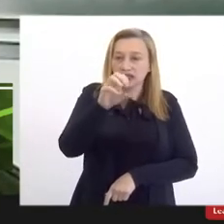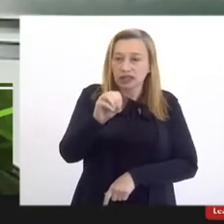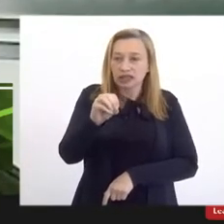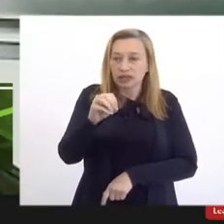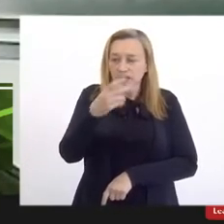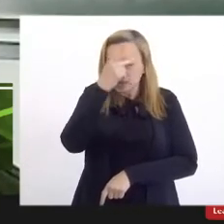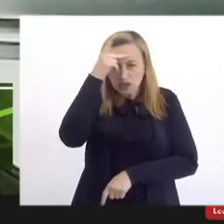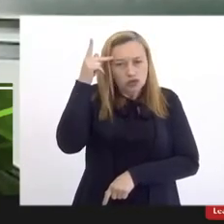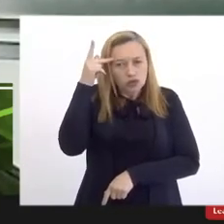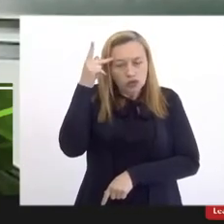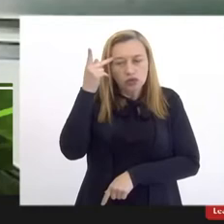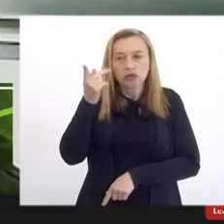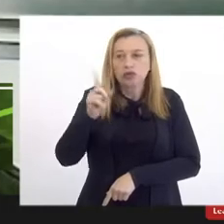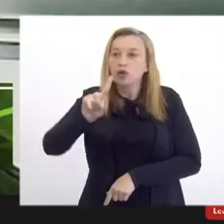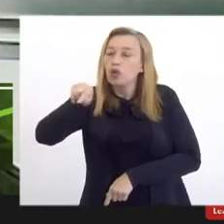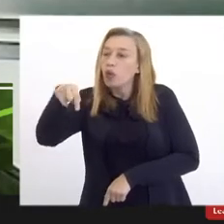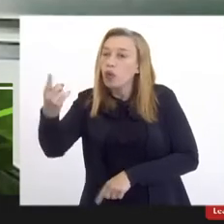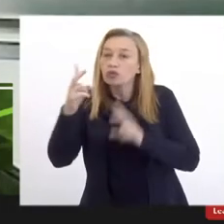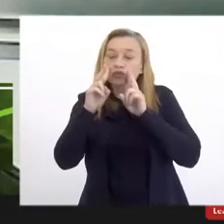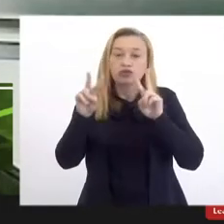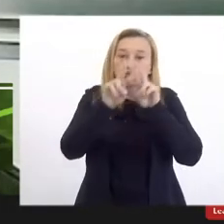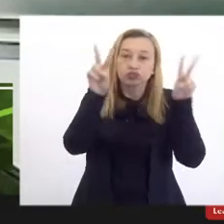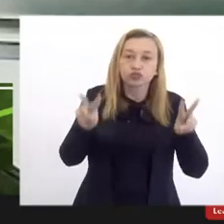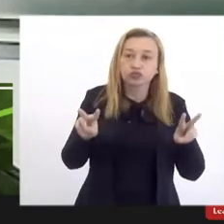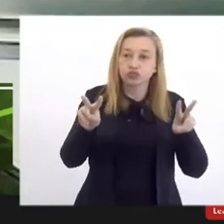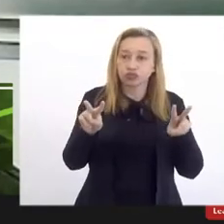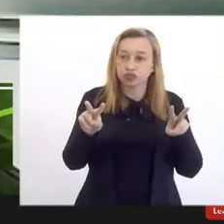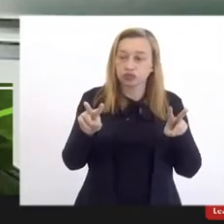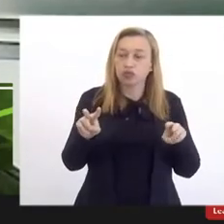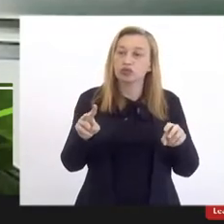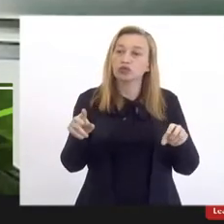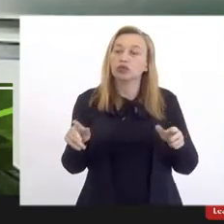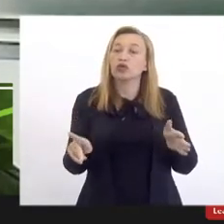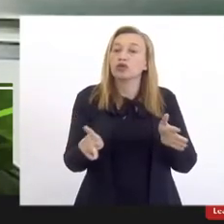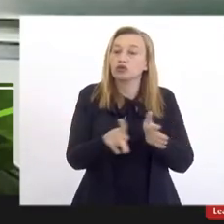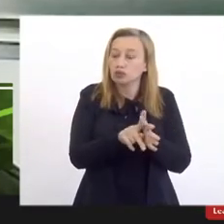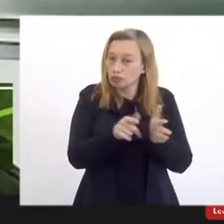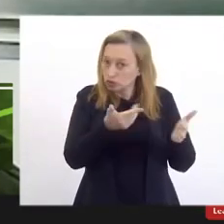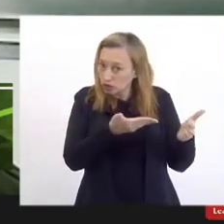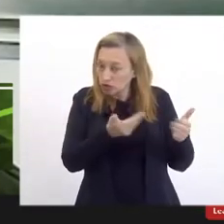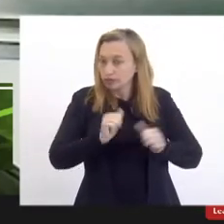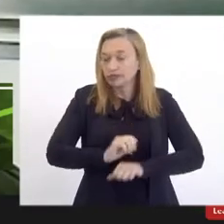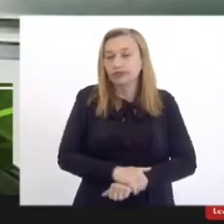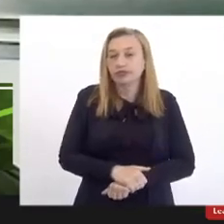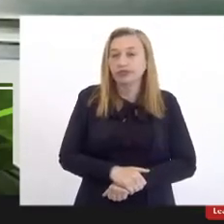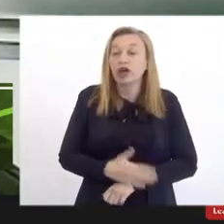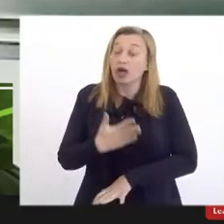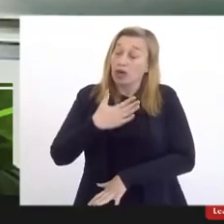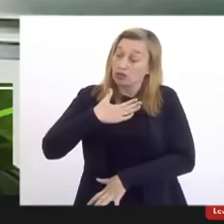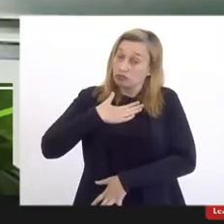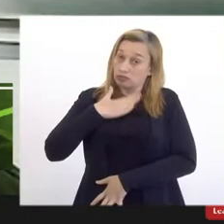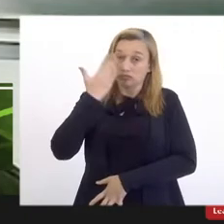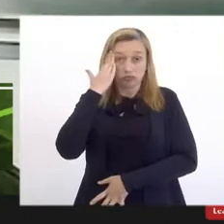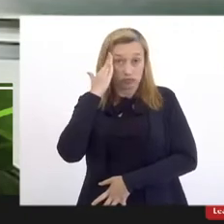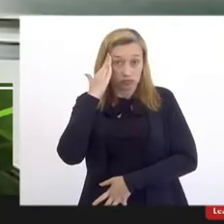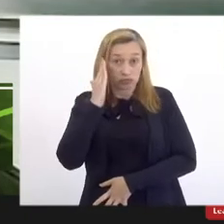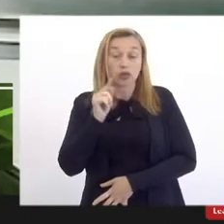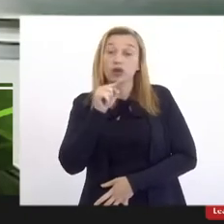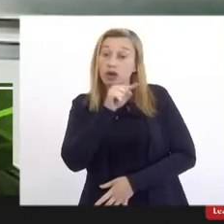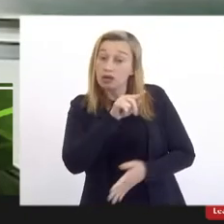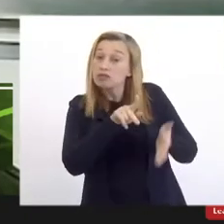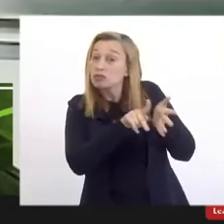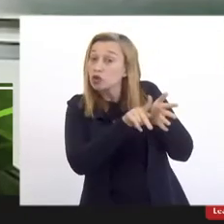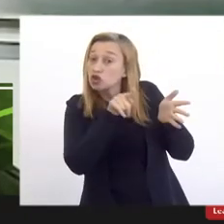para terem outras visões sobre este projeto. E, no meu entendimento, este